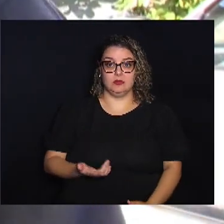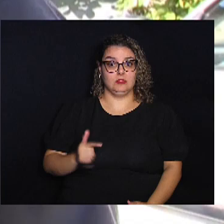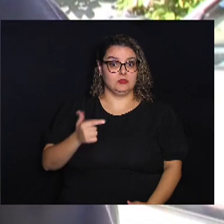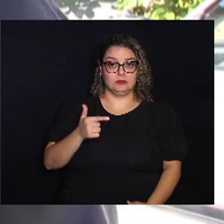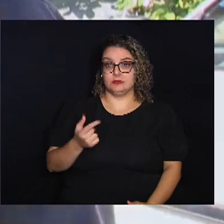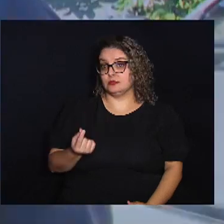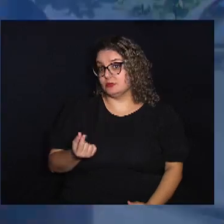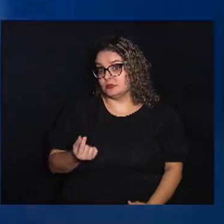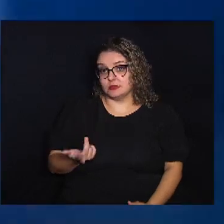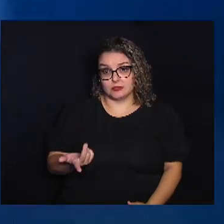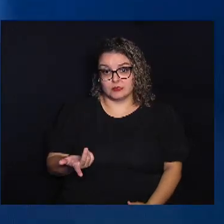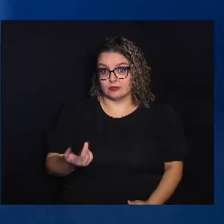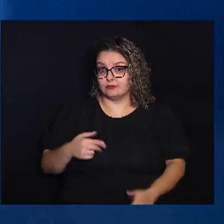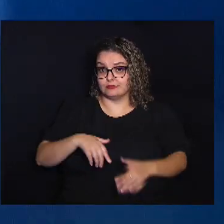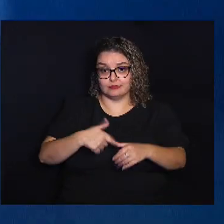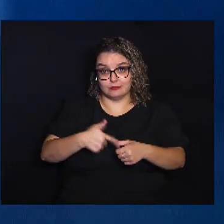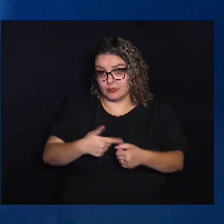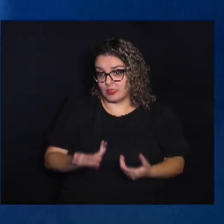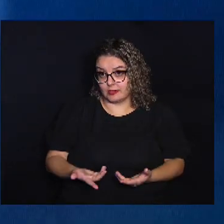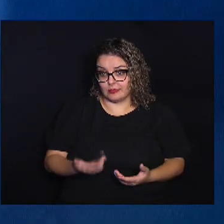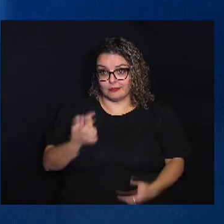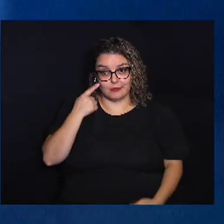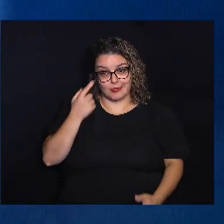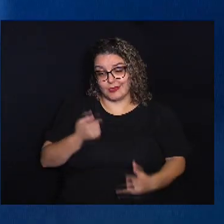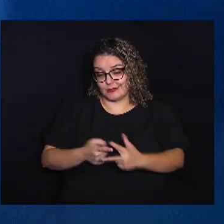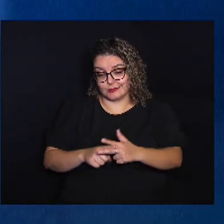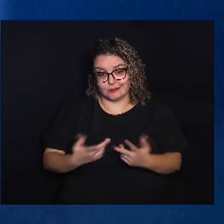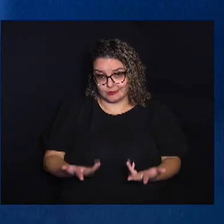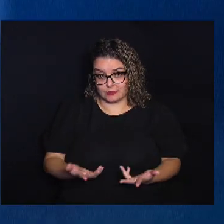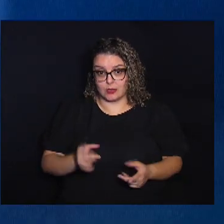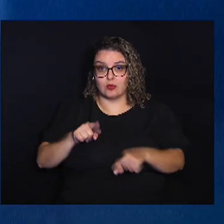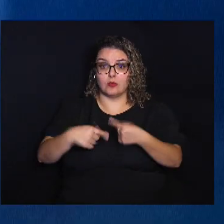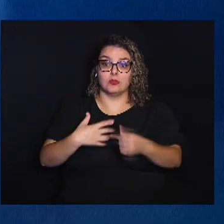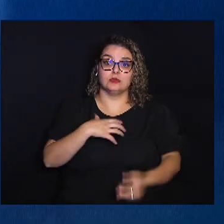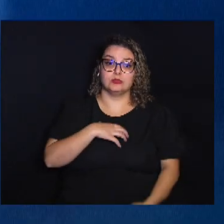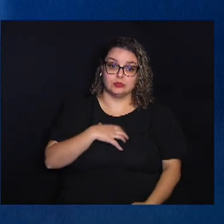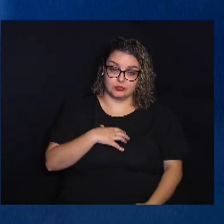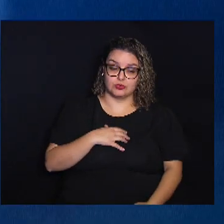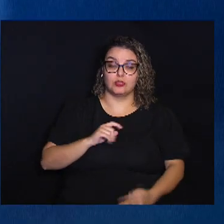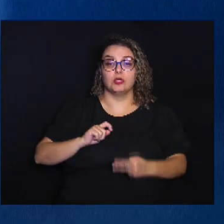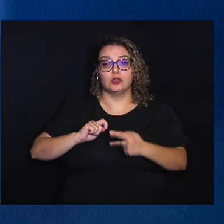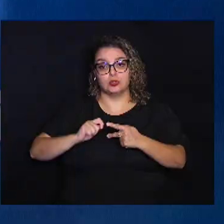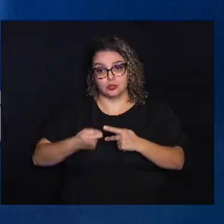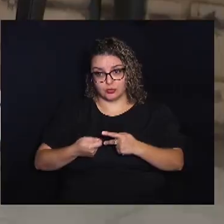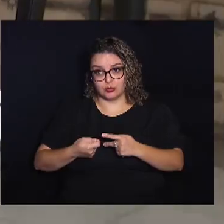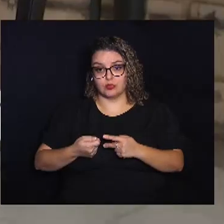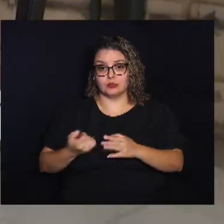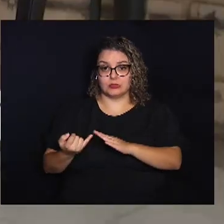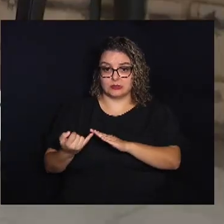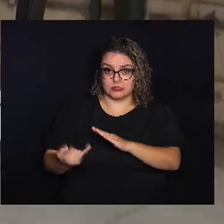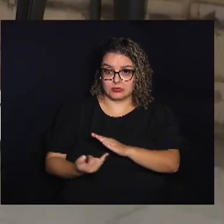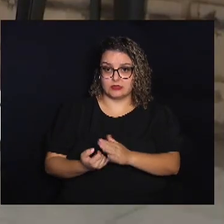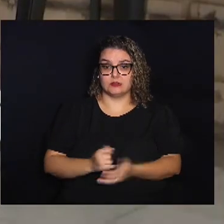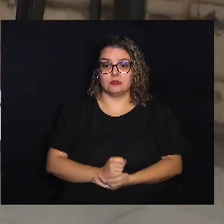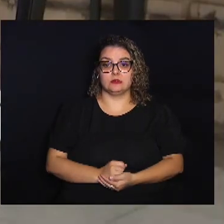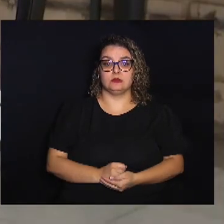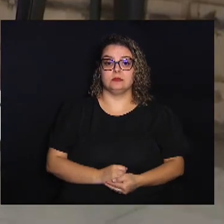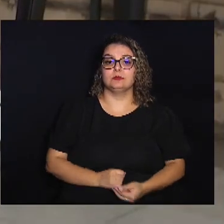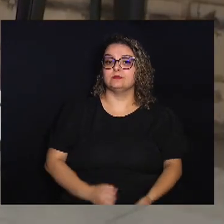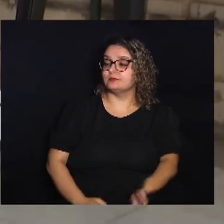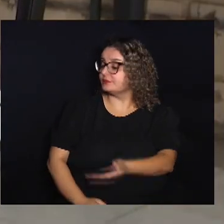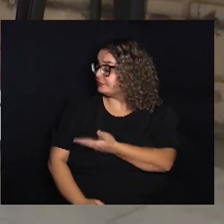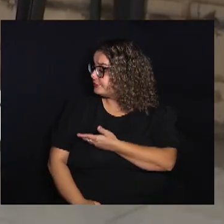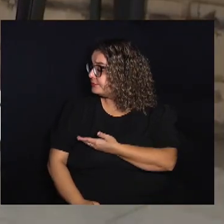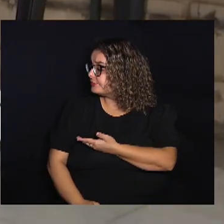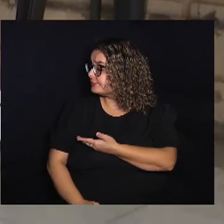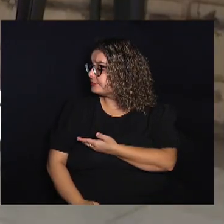para abastecer Quem dirá arrumar? Outra forma da população colaborar É por meio do PIX da entidade O PIX é 03